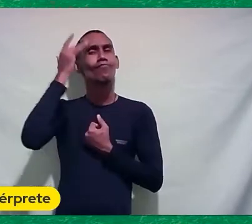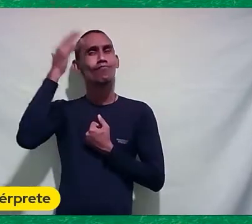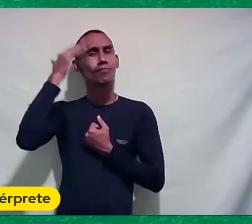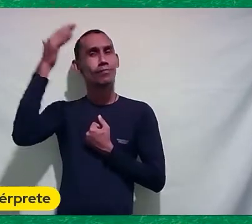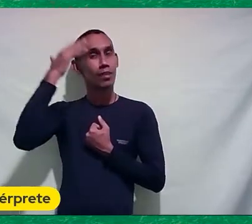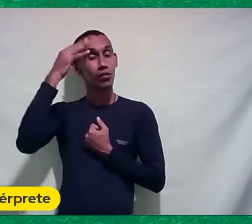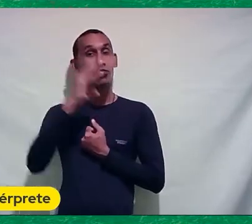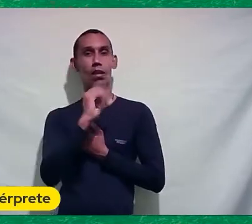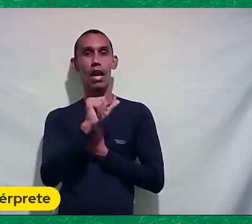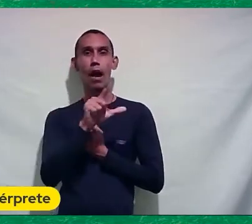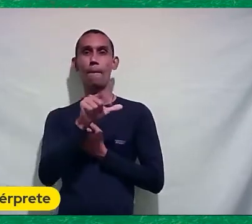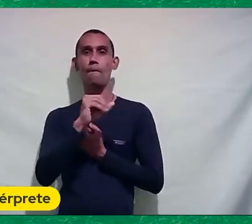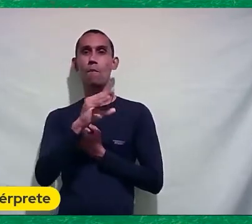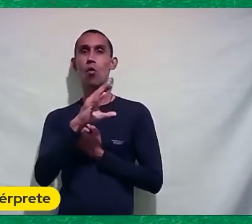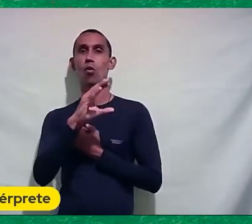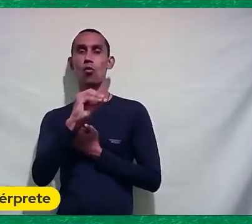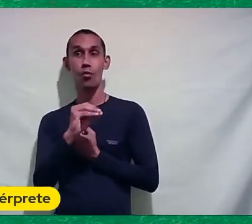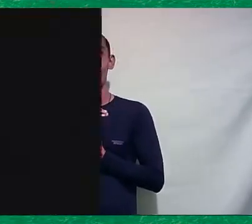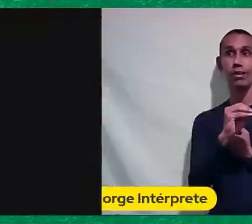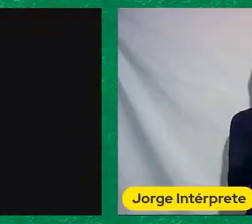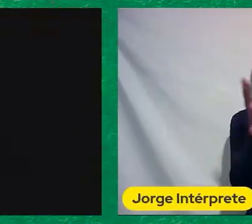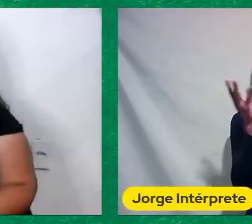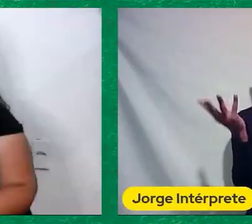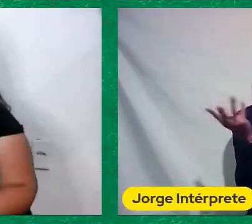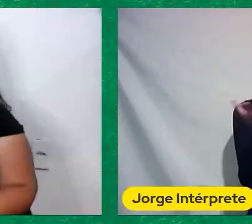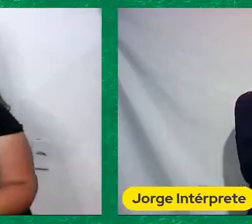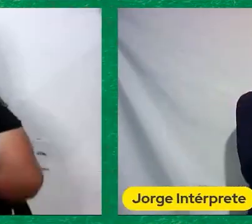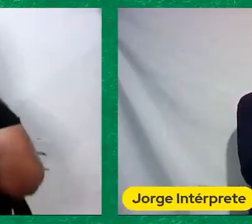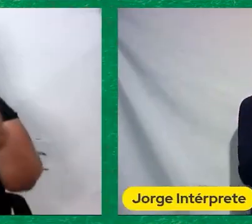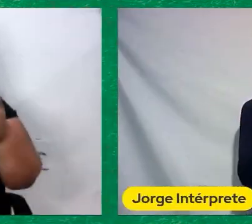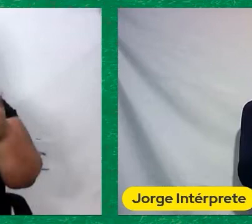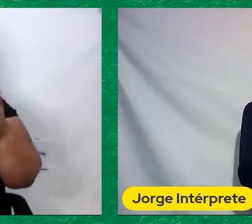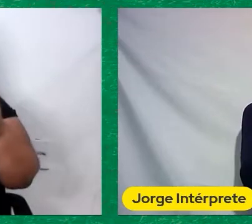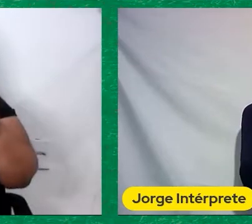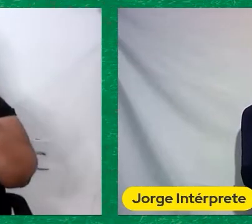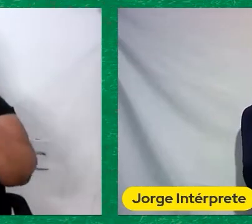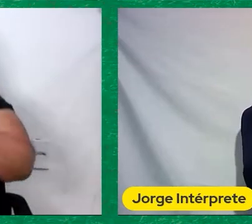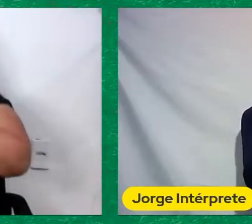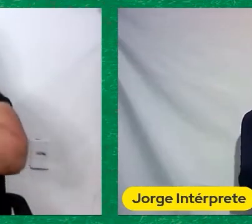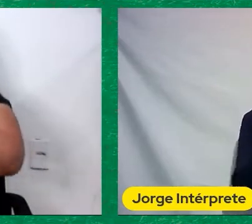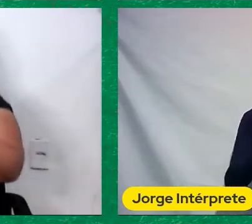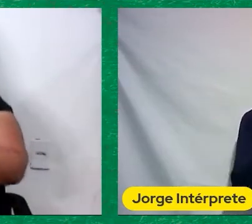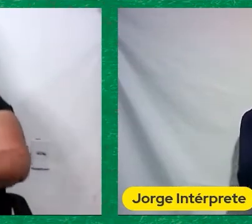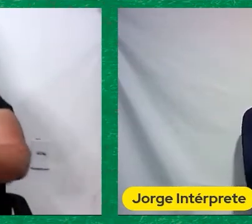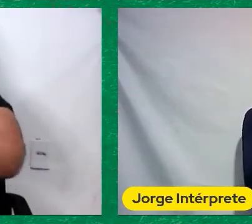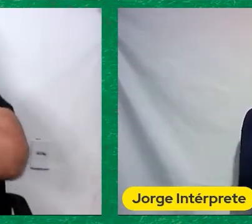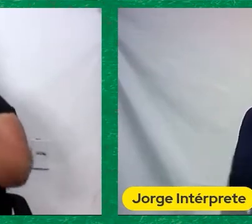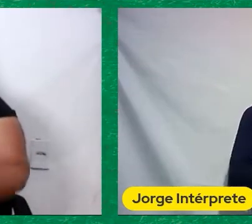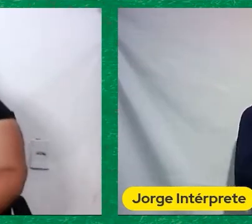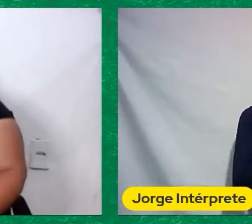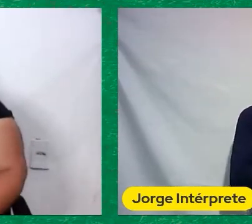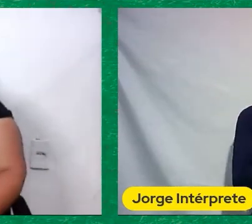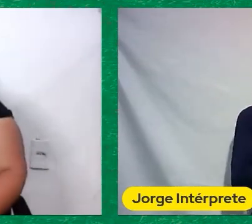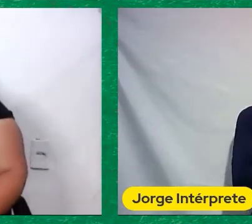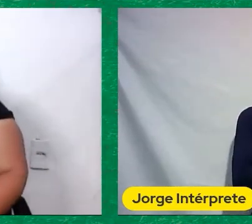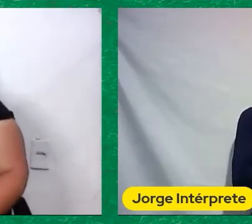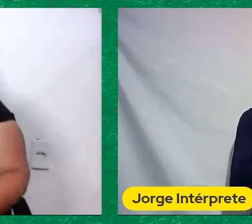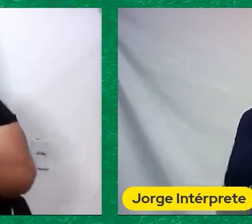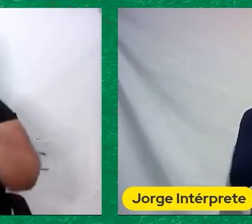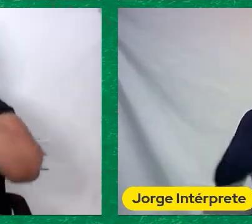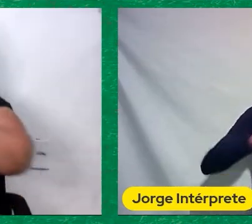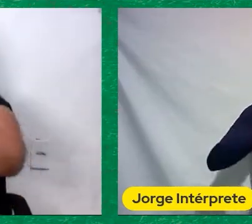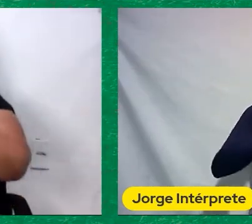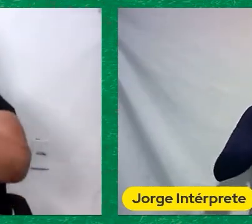Capô É emocionante Lindo, lindo Aproximando O futebol Da vida Do funcionamento Da sociedade